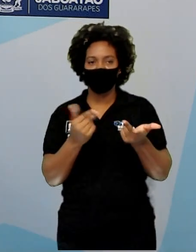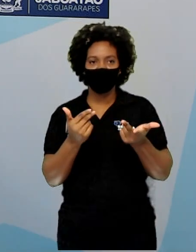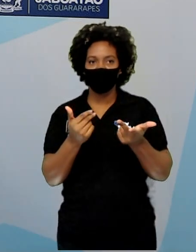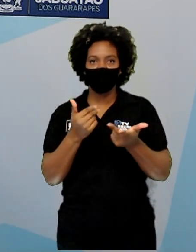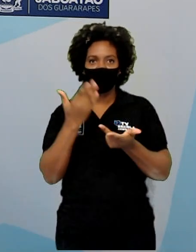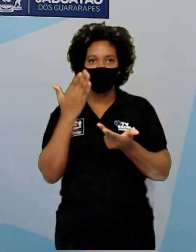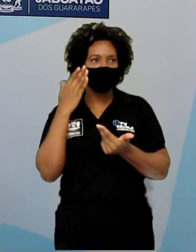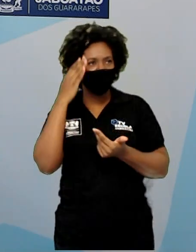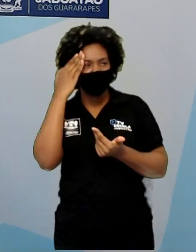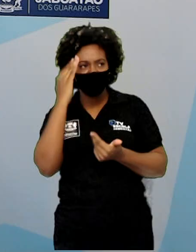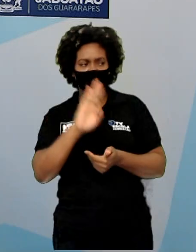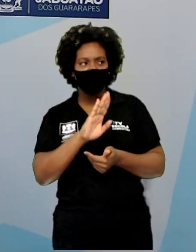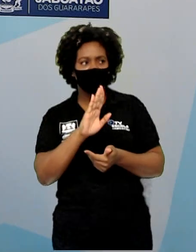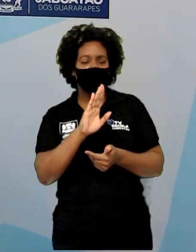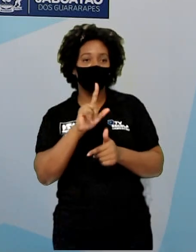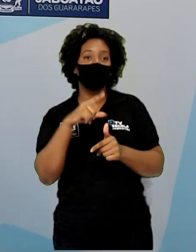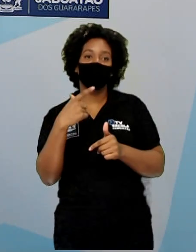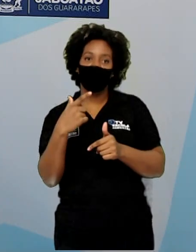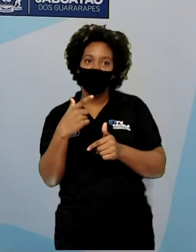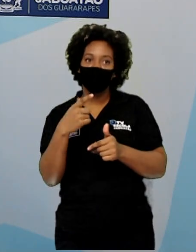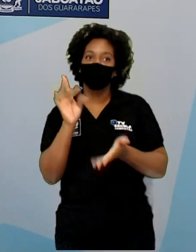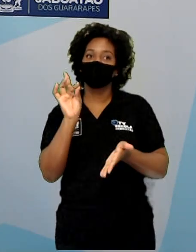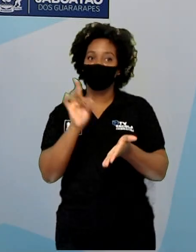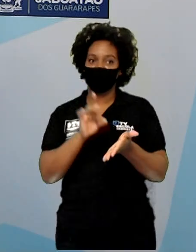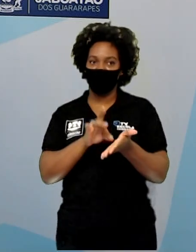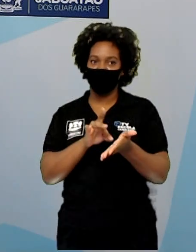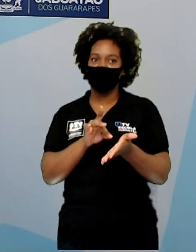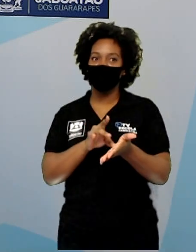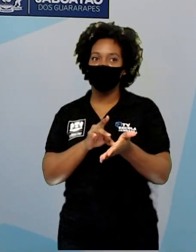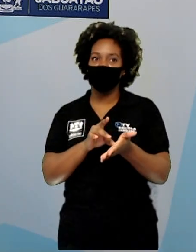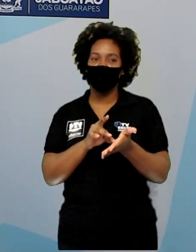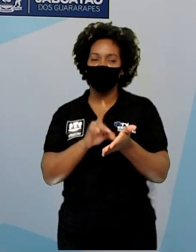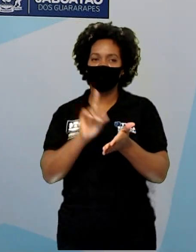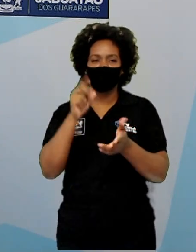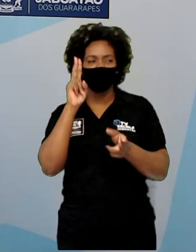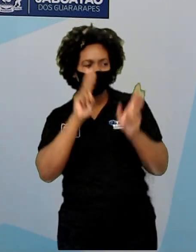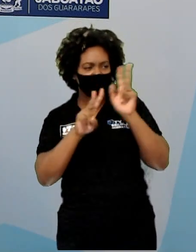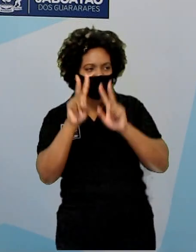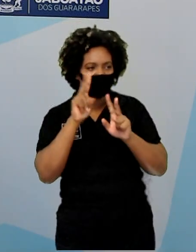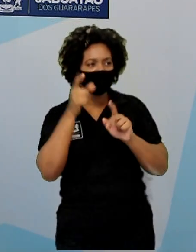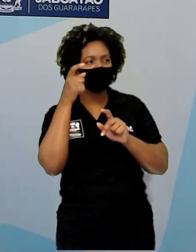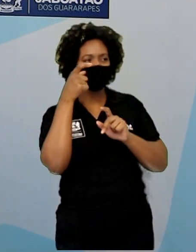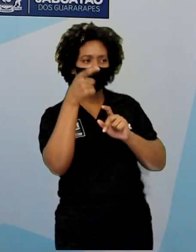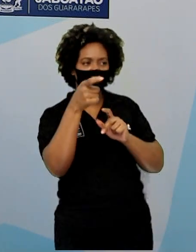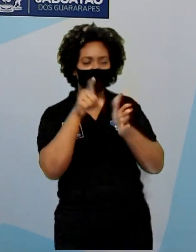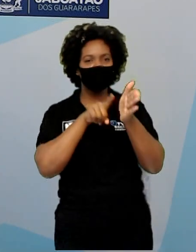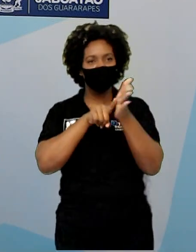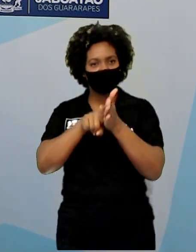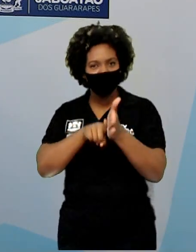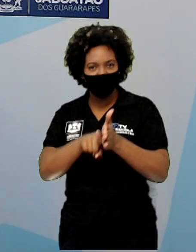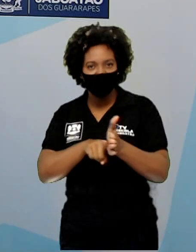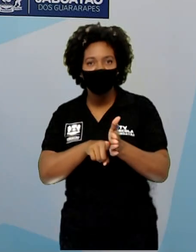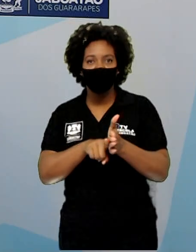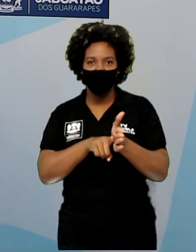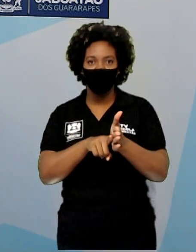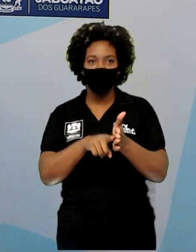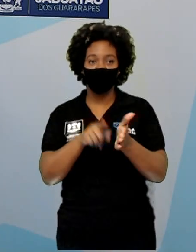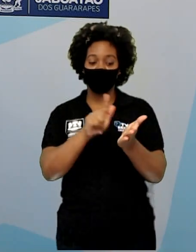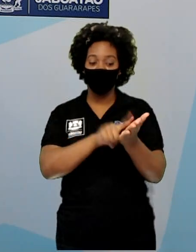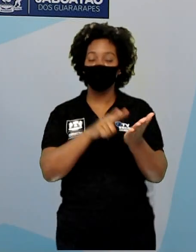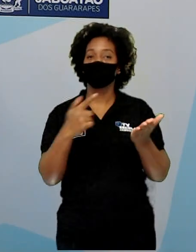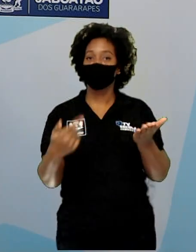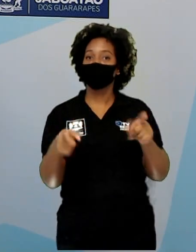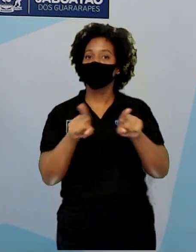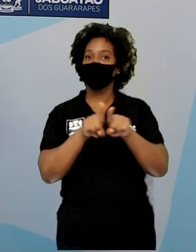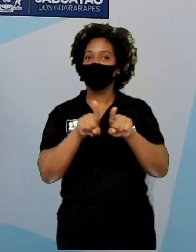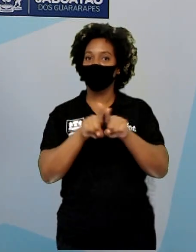Mas você olha o produto e aí depois você vai e pesquisa sobre isso. E nos jornais? Tanto o